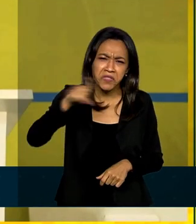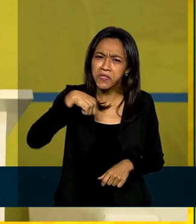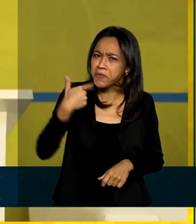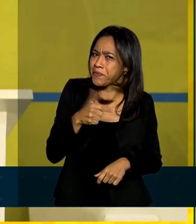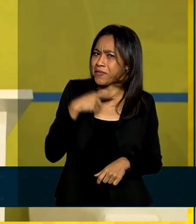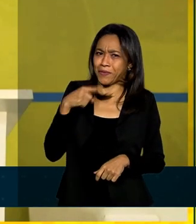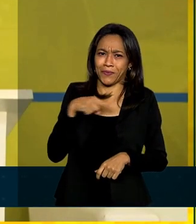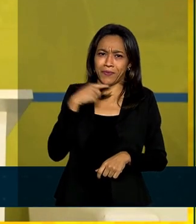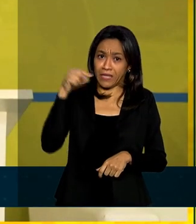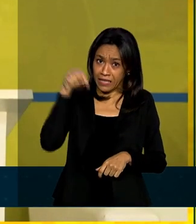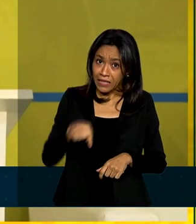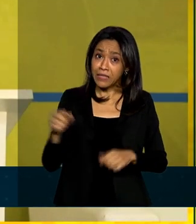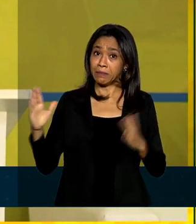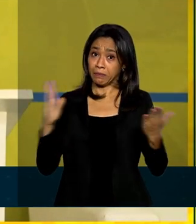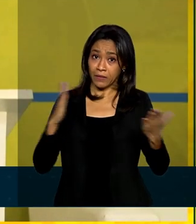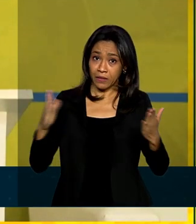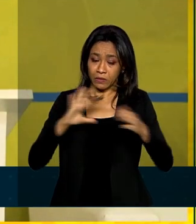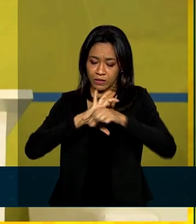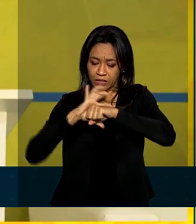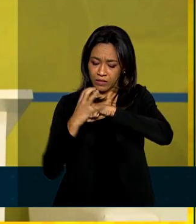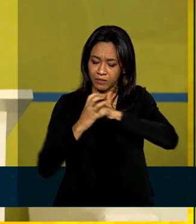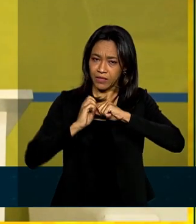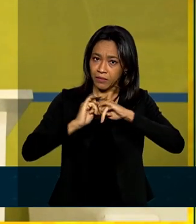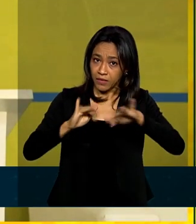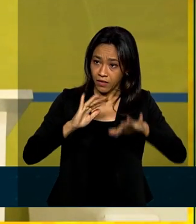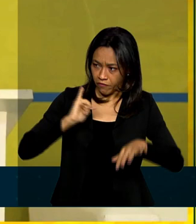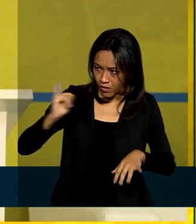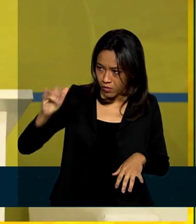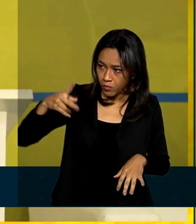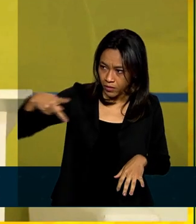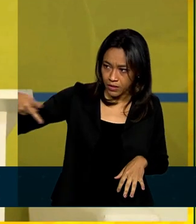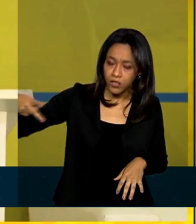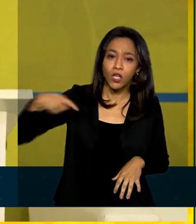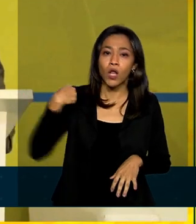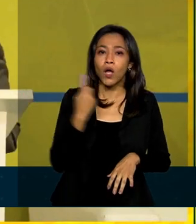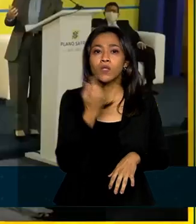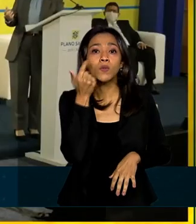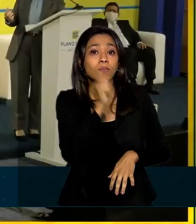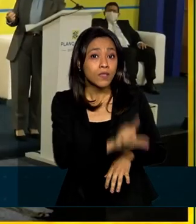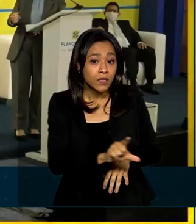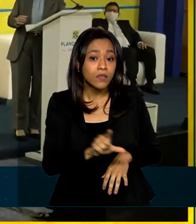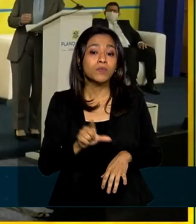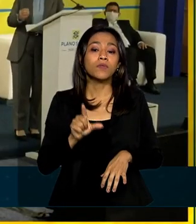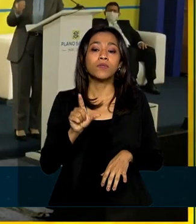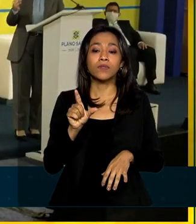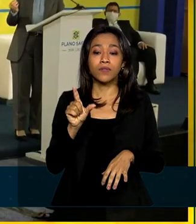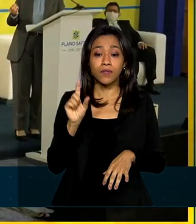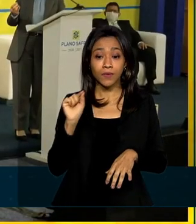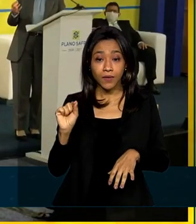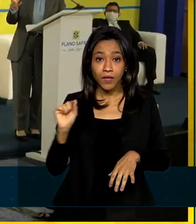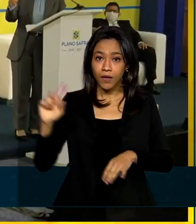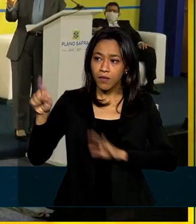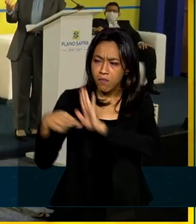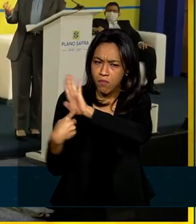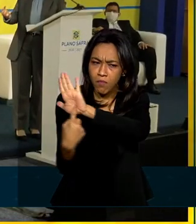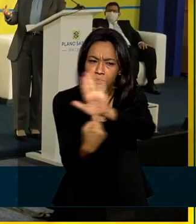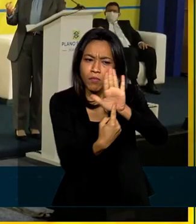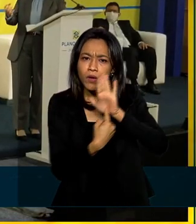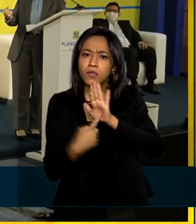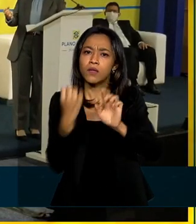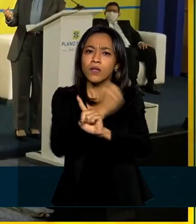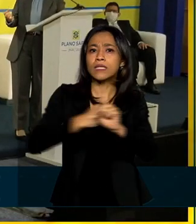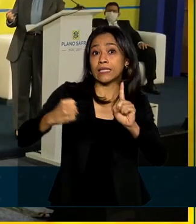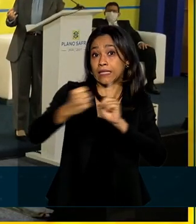que nessa pandemia, presidente, nós conseguimos, acho que fazer um feito, mostrar para a sociedade